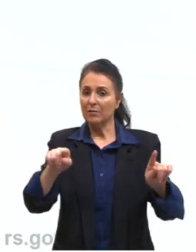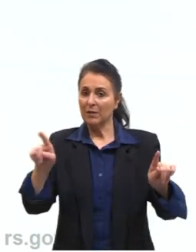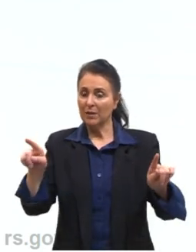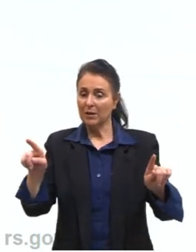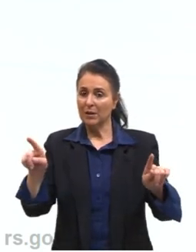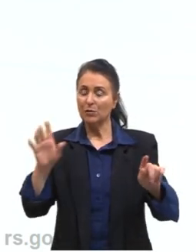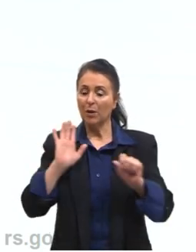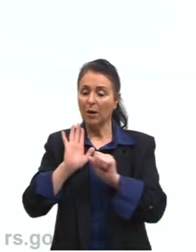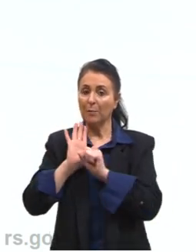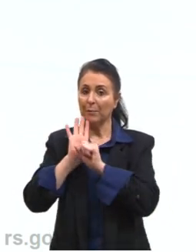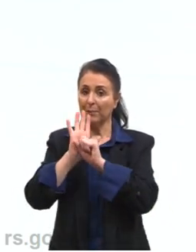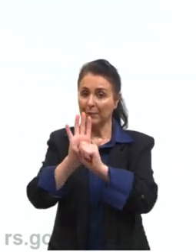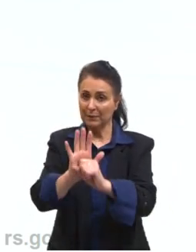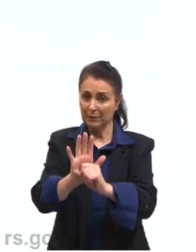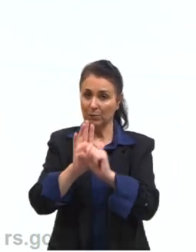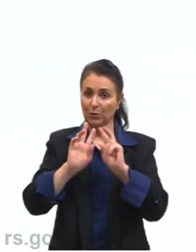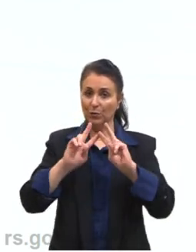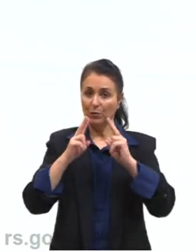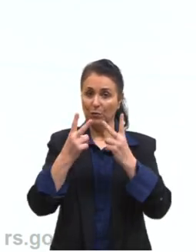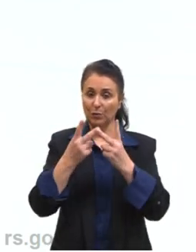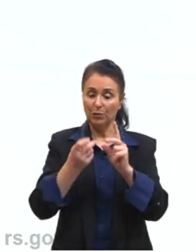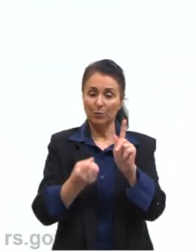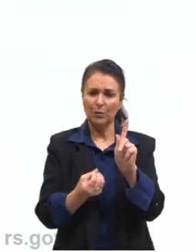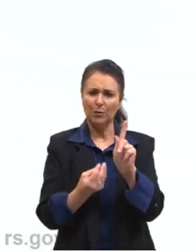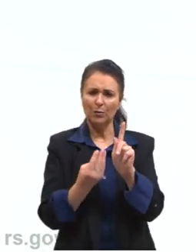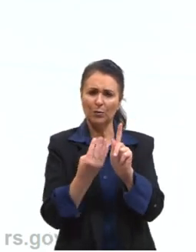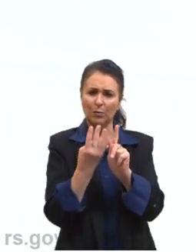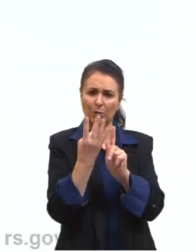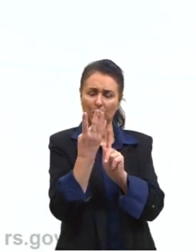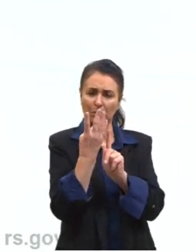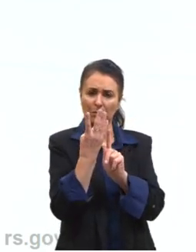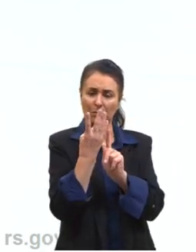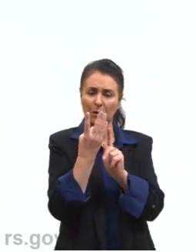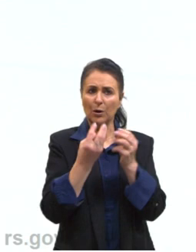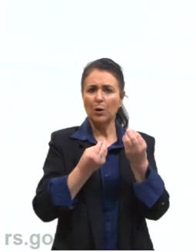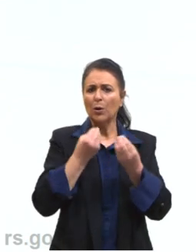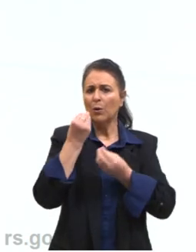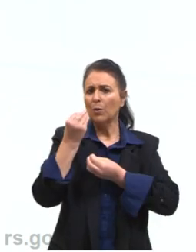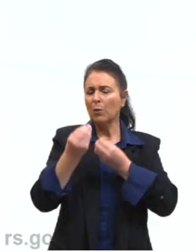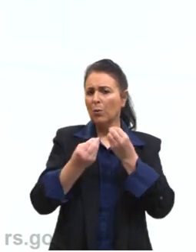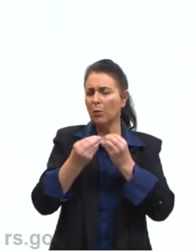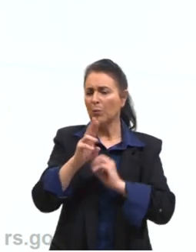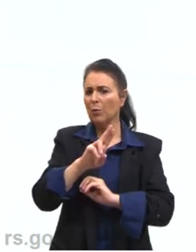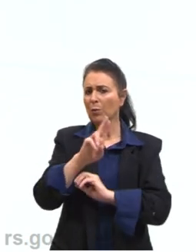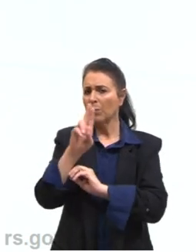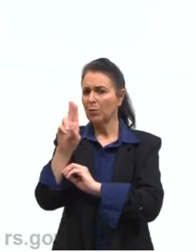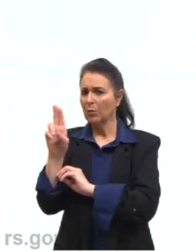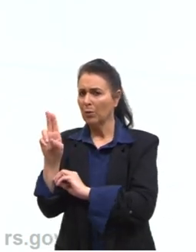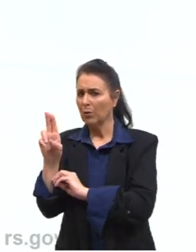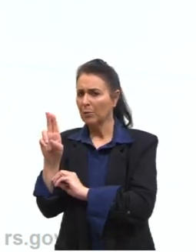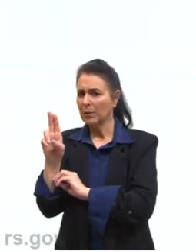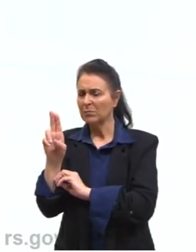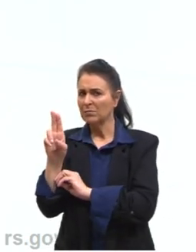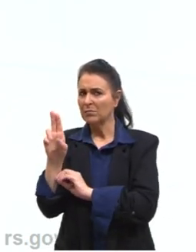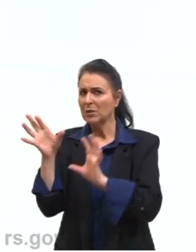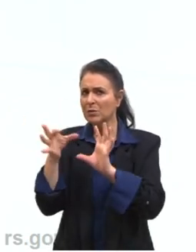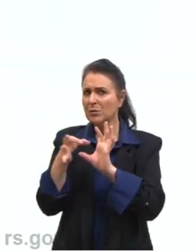pressão e o volume do gás. Calma, como a gente vai associar esse nome com o que está acontecendo aqui?